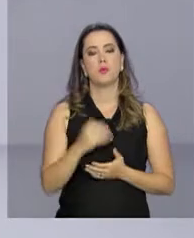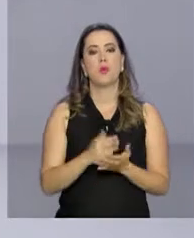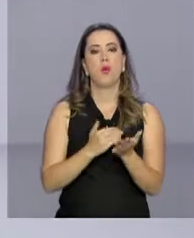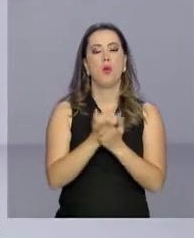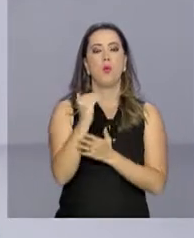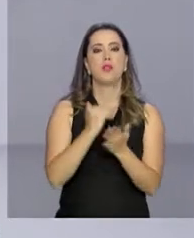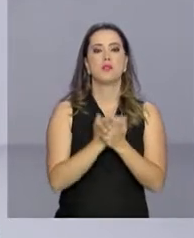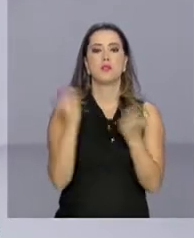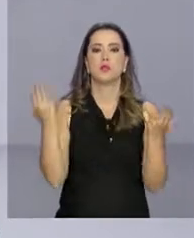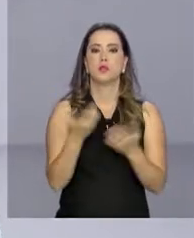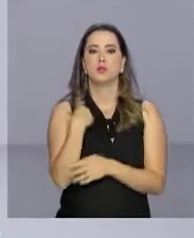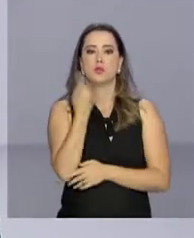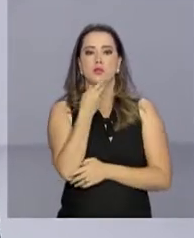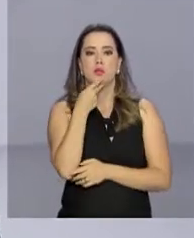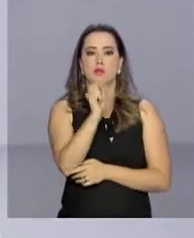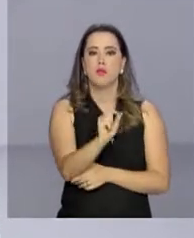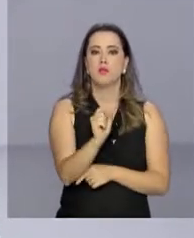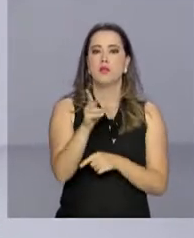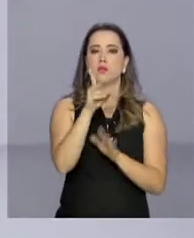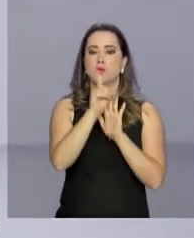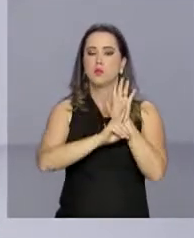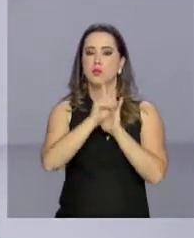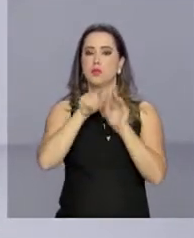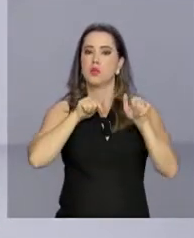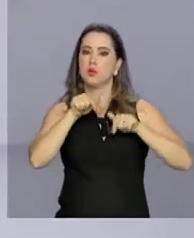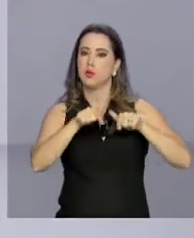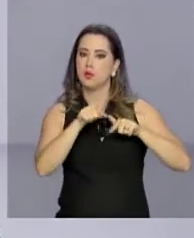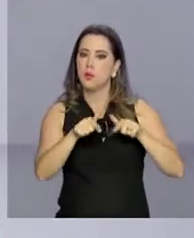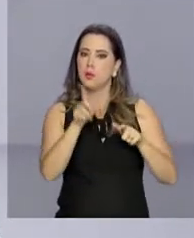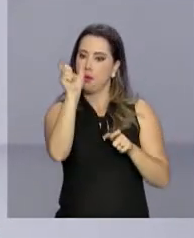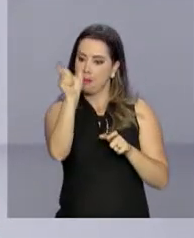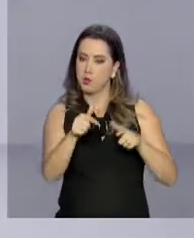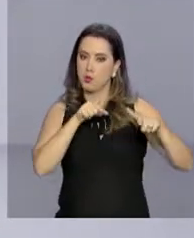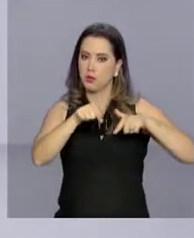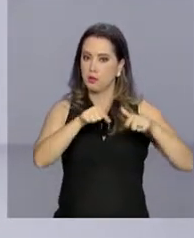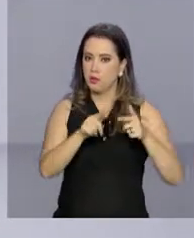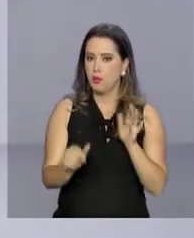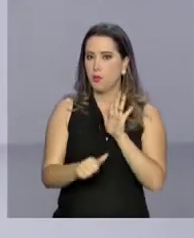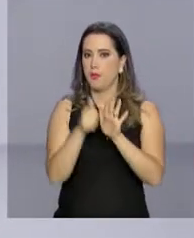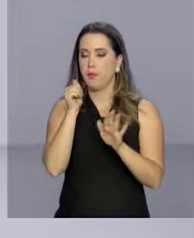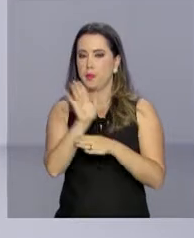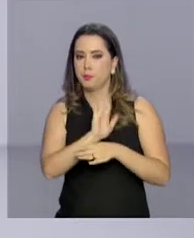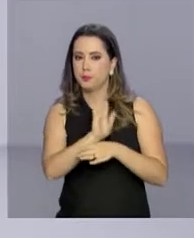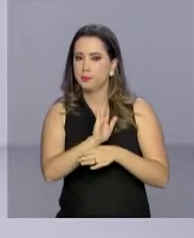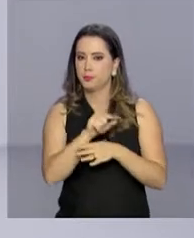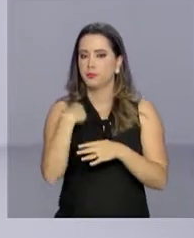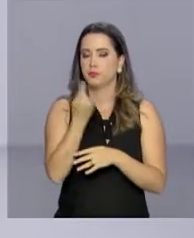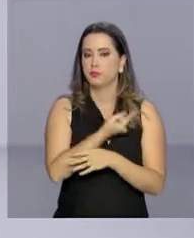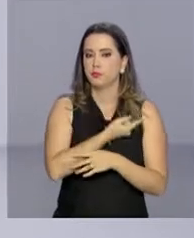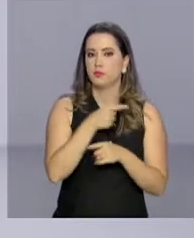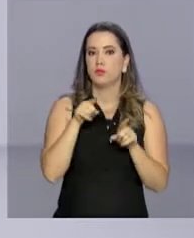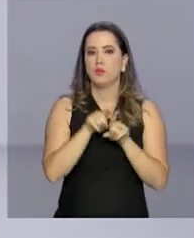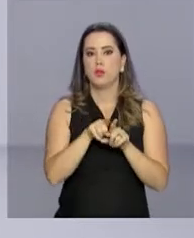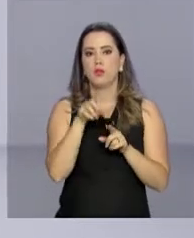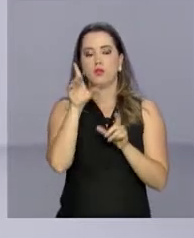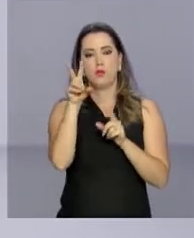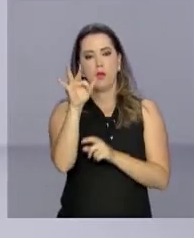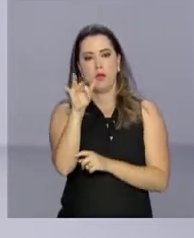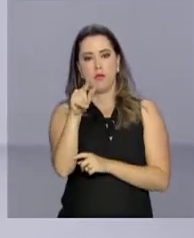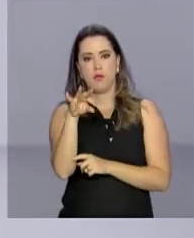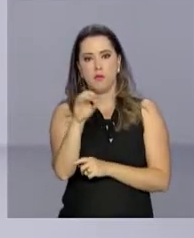partir de hoje, nós vamos falar aqui sobre os direitos do trabalhador. No primeiro episódio da nossa série de reportagens, o